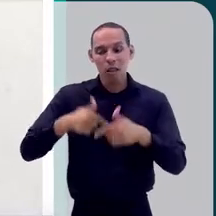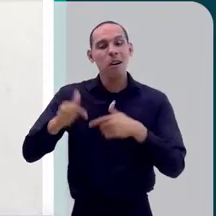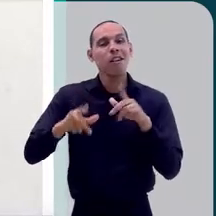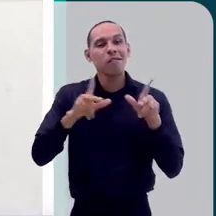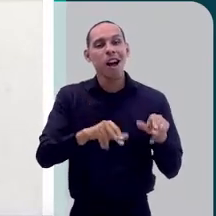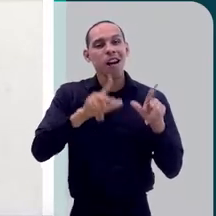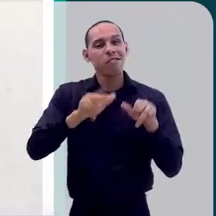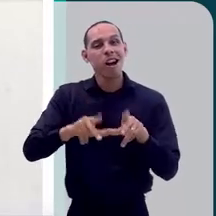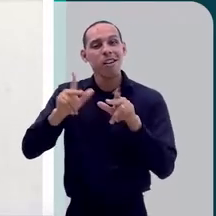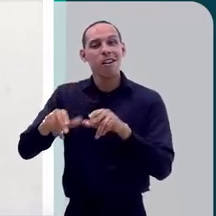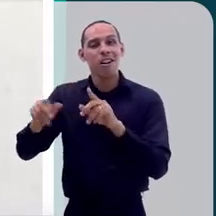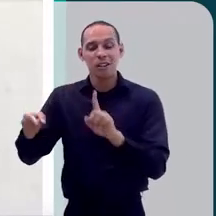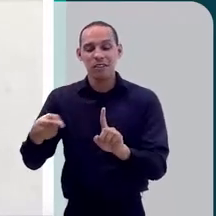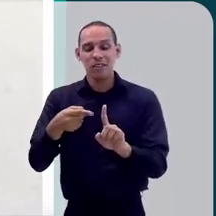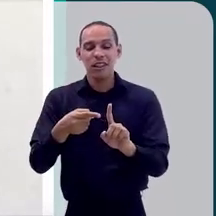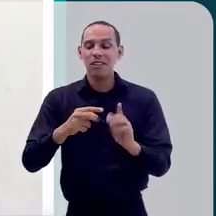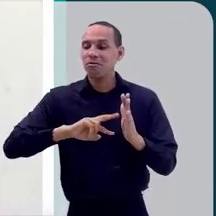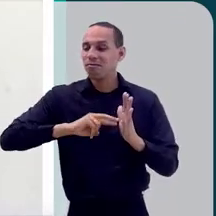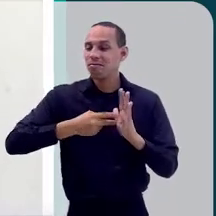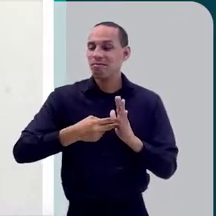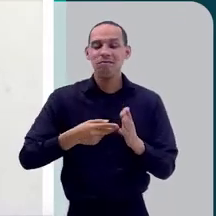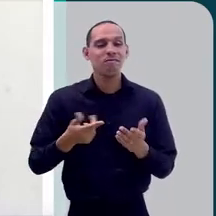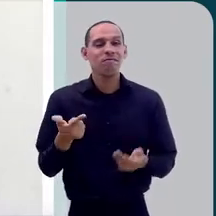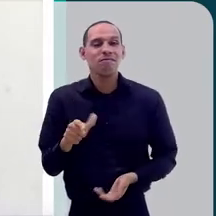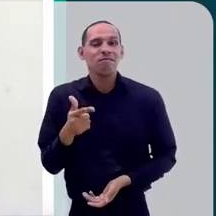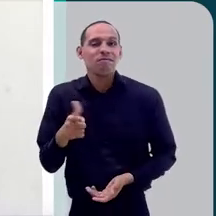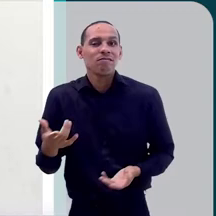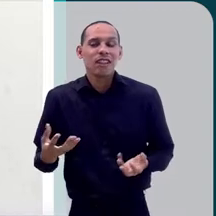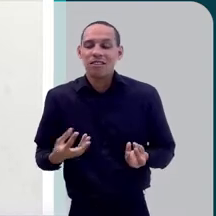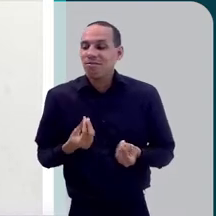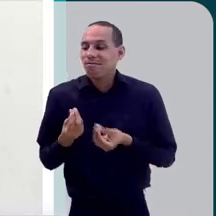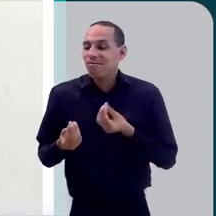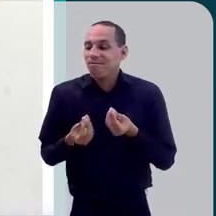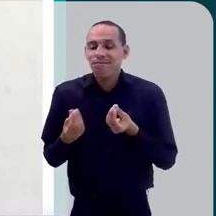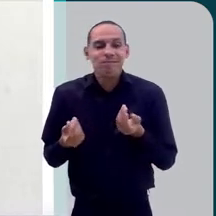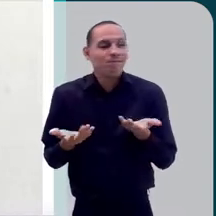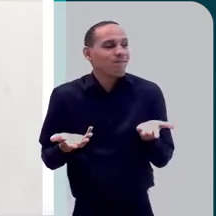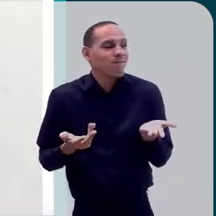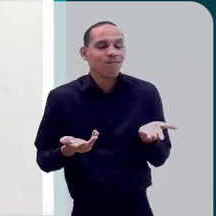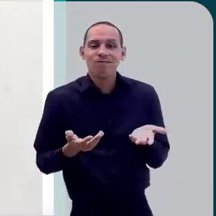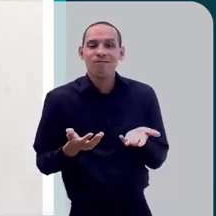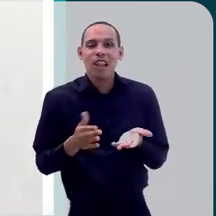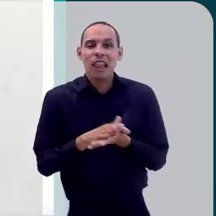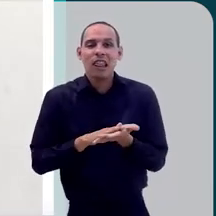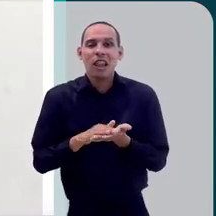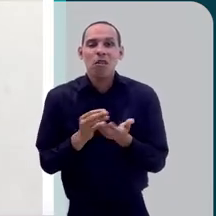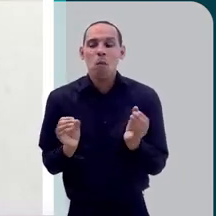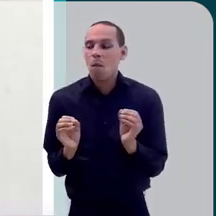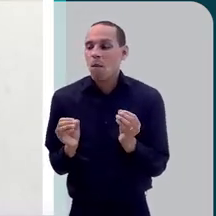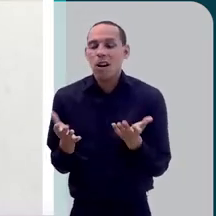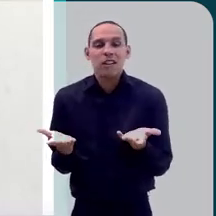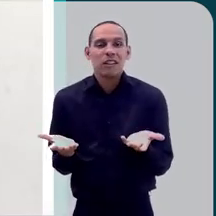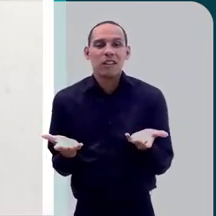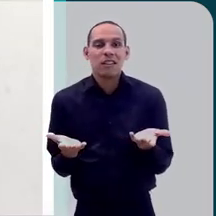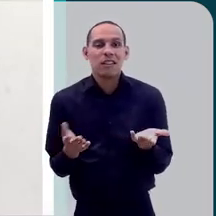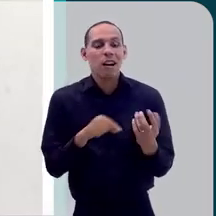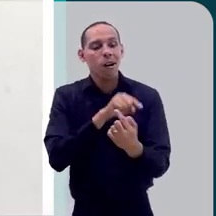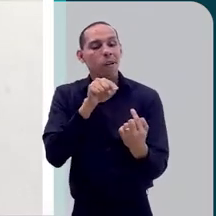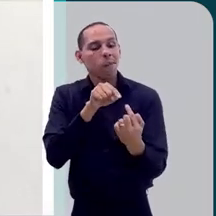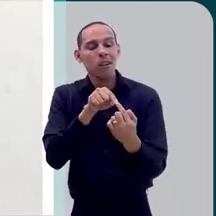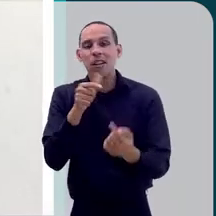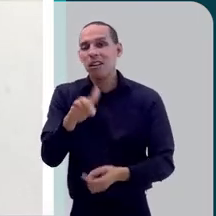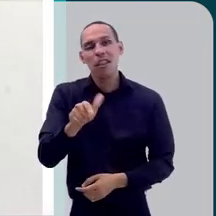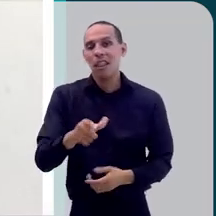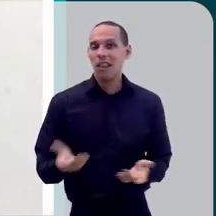tempo todo e que, para ele, não tem um sentido, não tem um significado, não tem uma